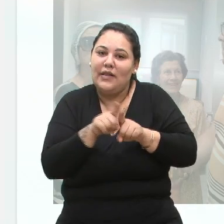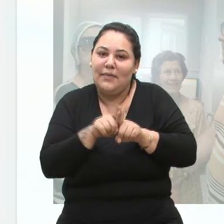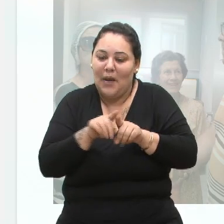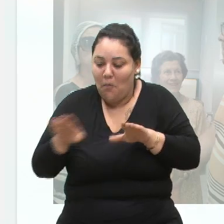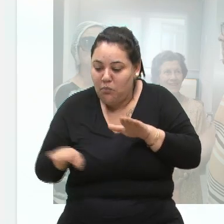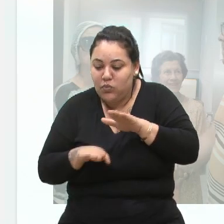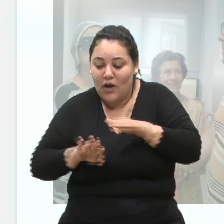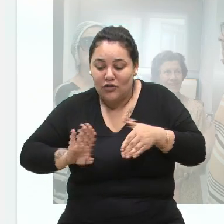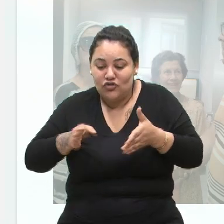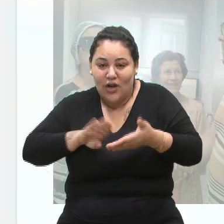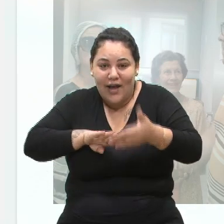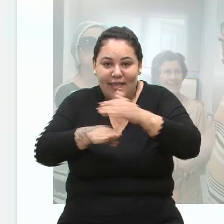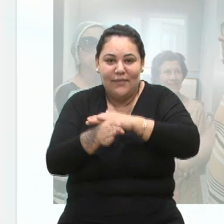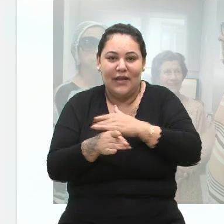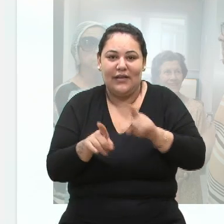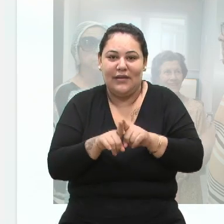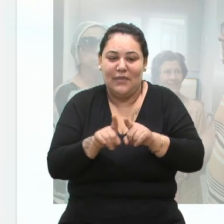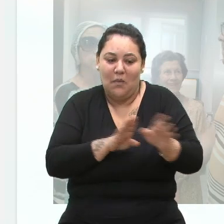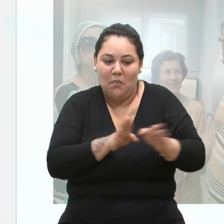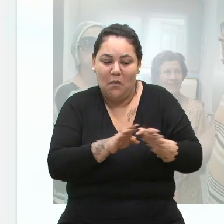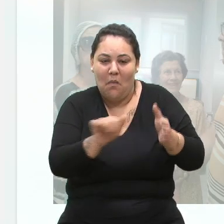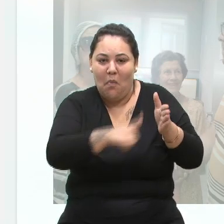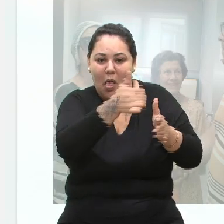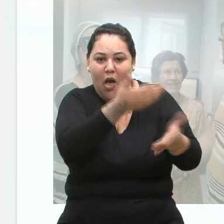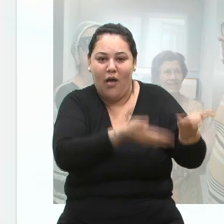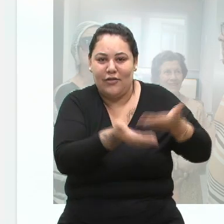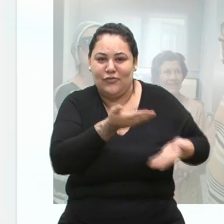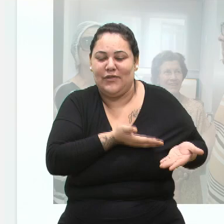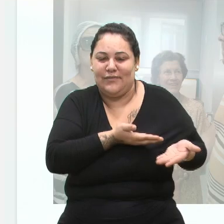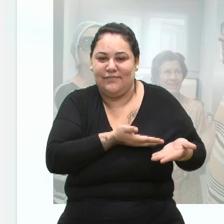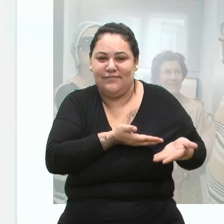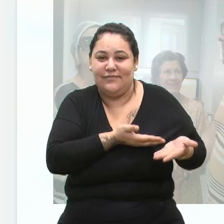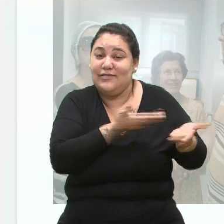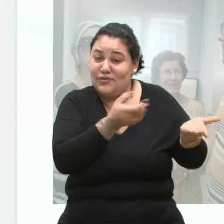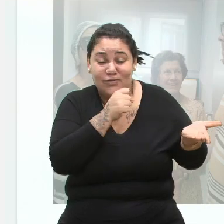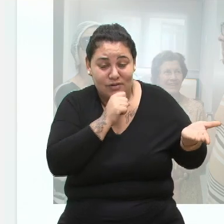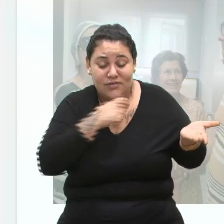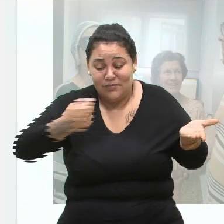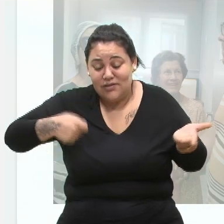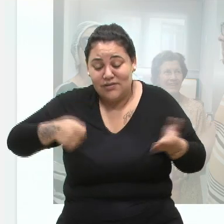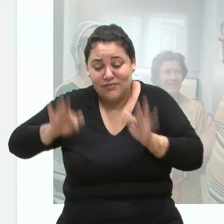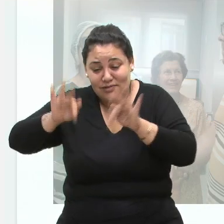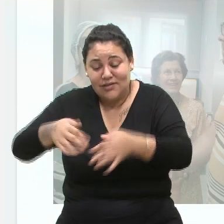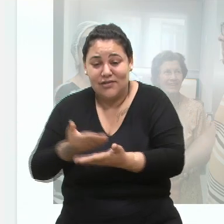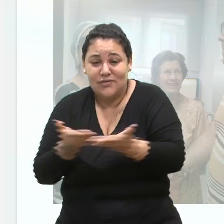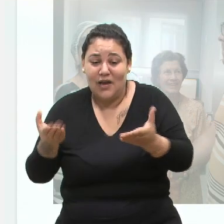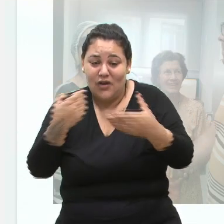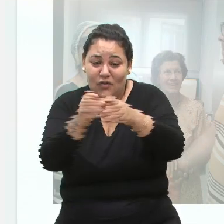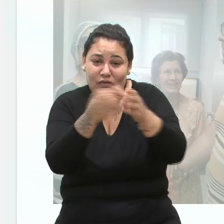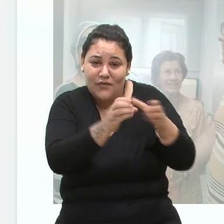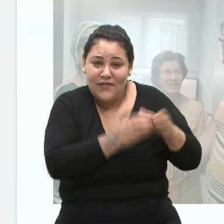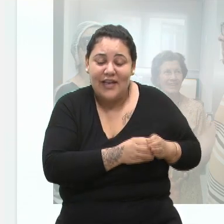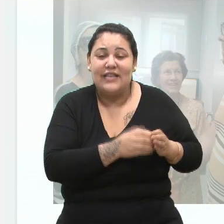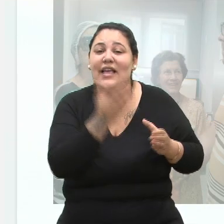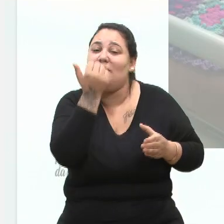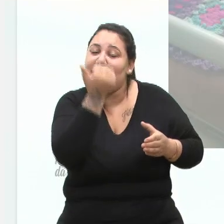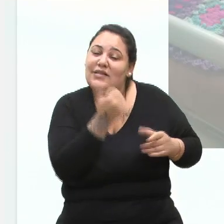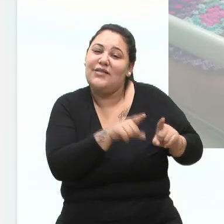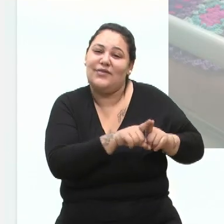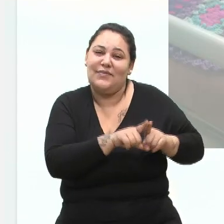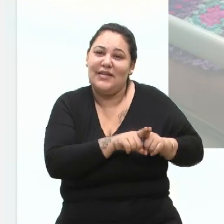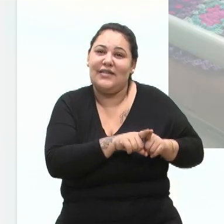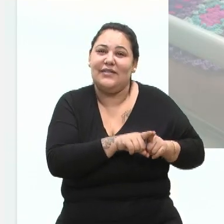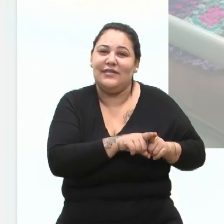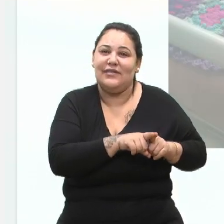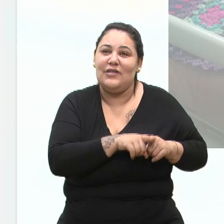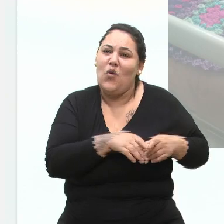adaptados para viabilizar o funcionamento. Então, eles precisam terminar esse espaço que o de convivência, alimentação. Então, hoje